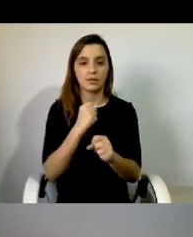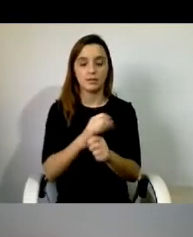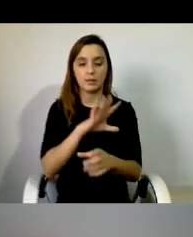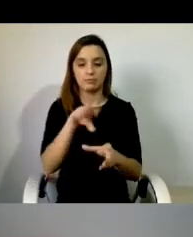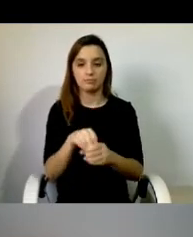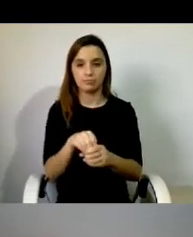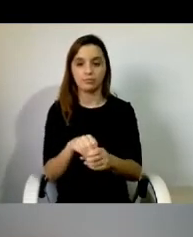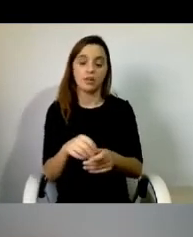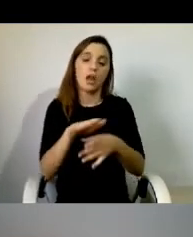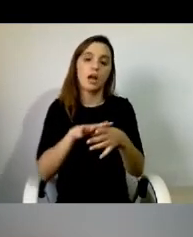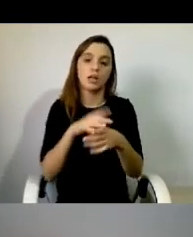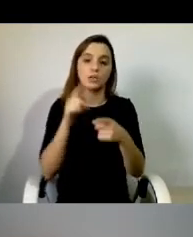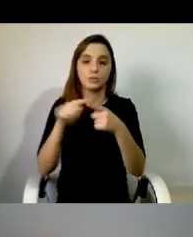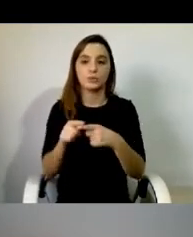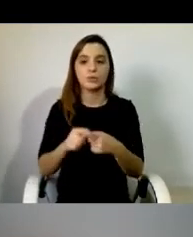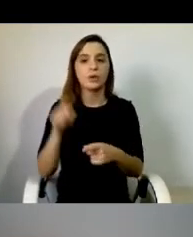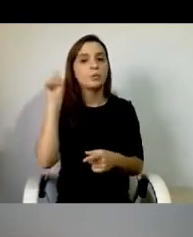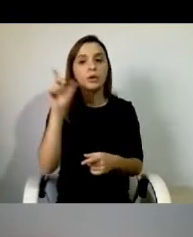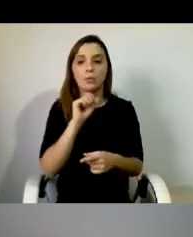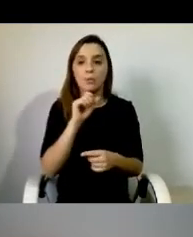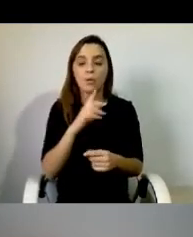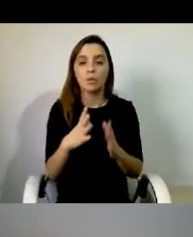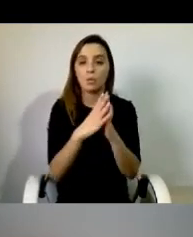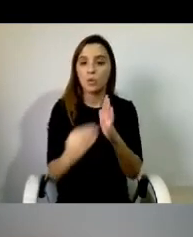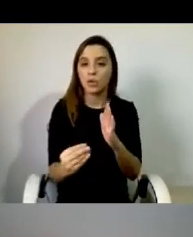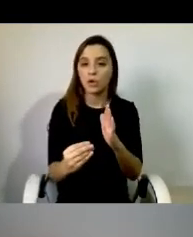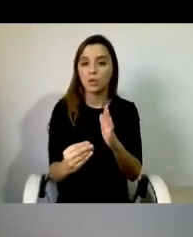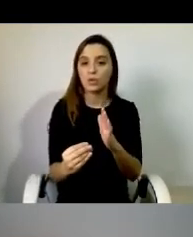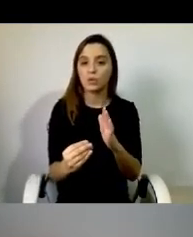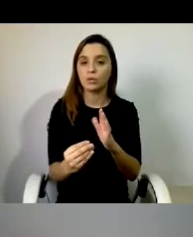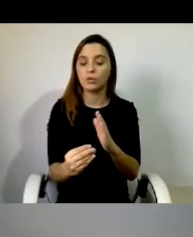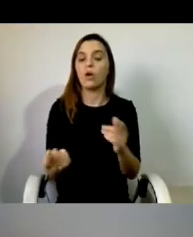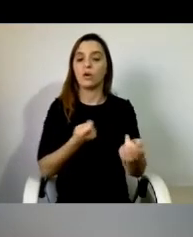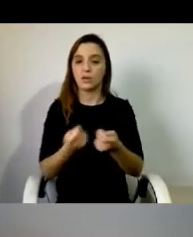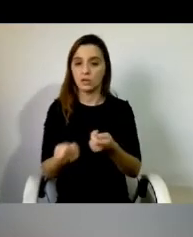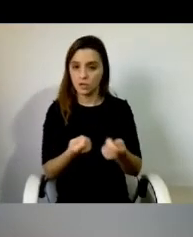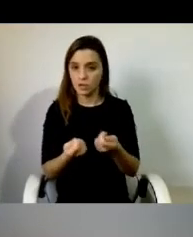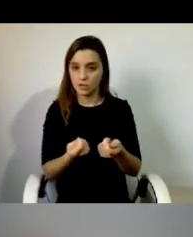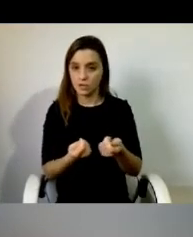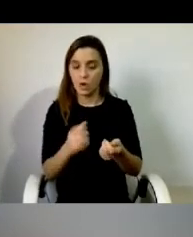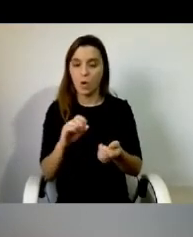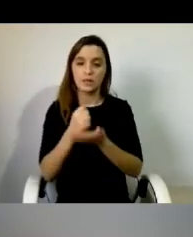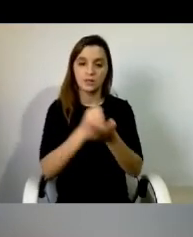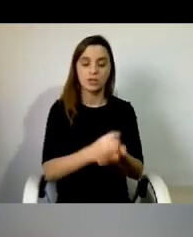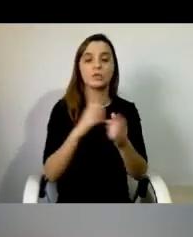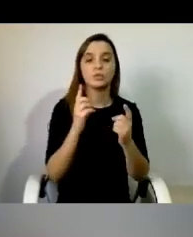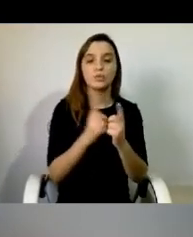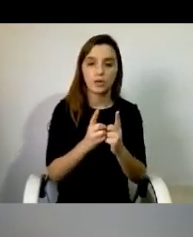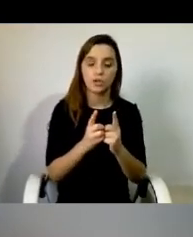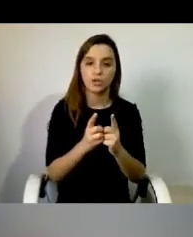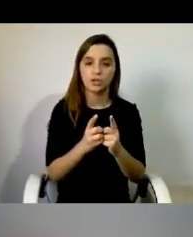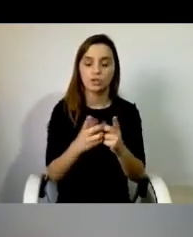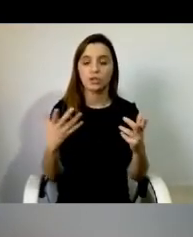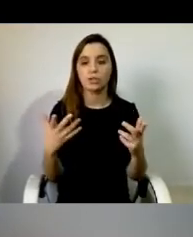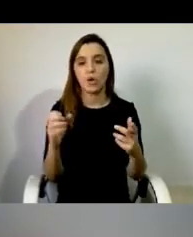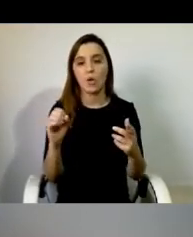fundamentais, ou seja, o modelo organizacional, os assistentes pessoais e os utilizadores do serviço